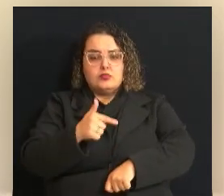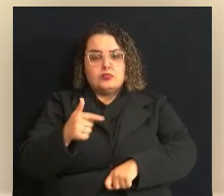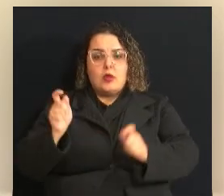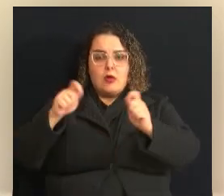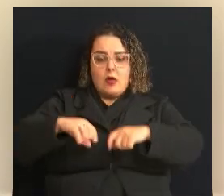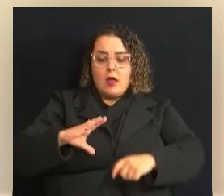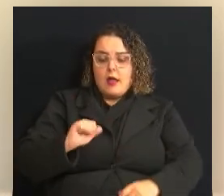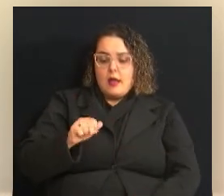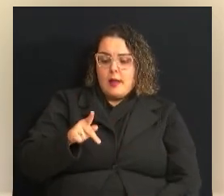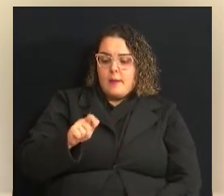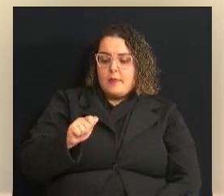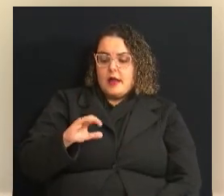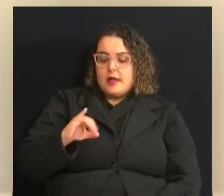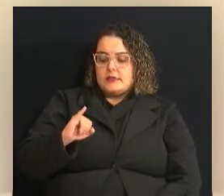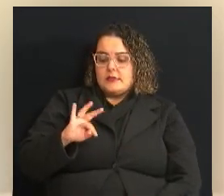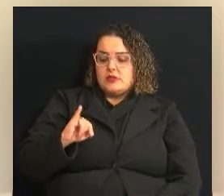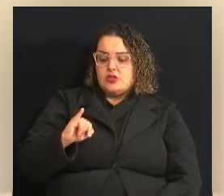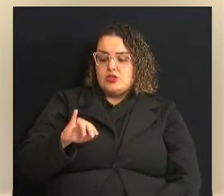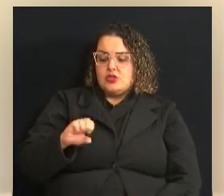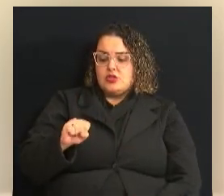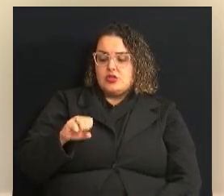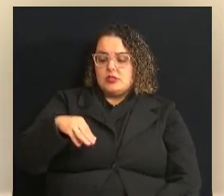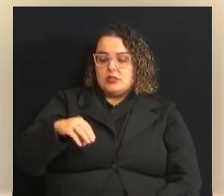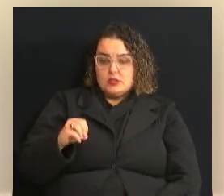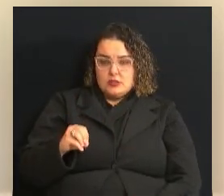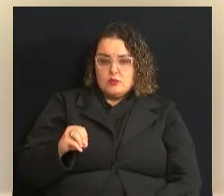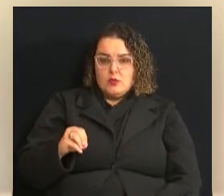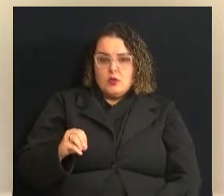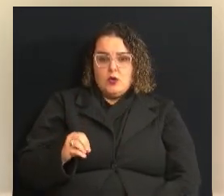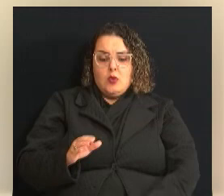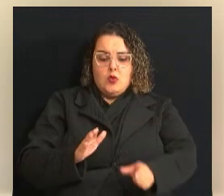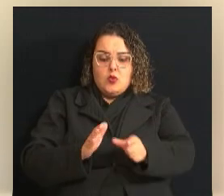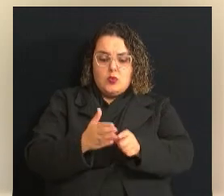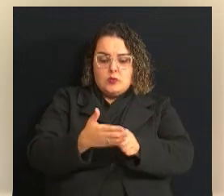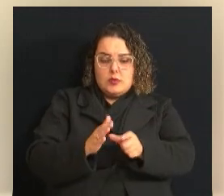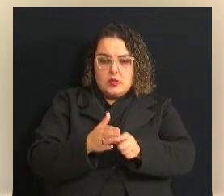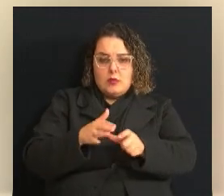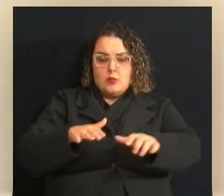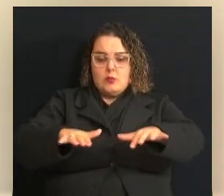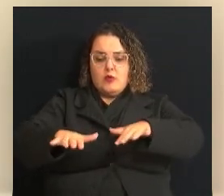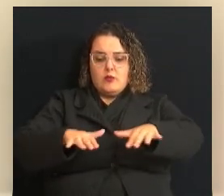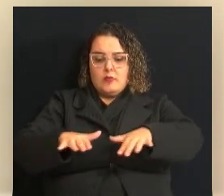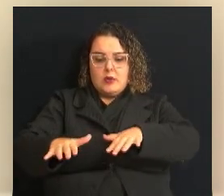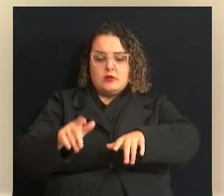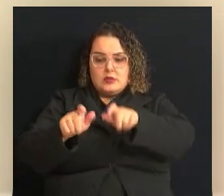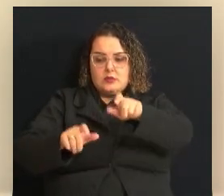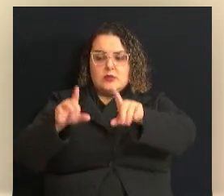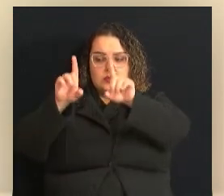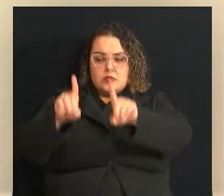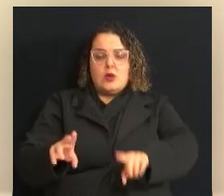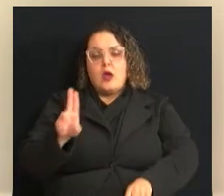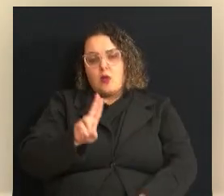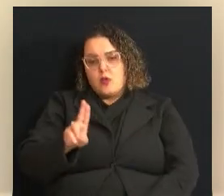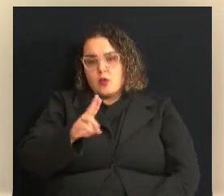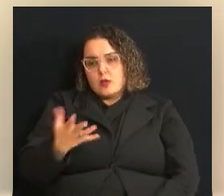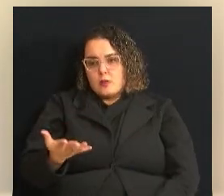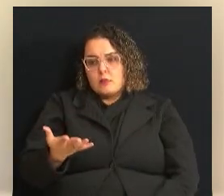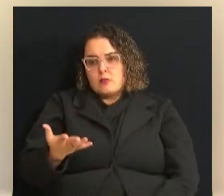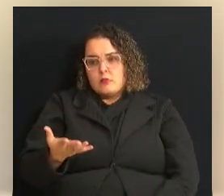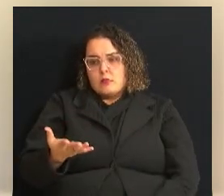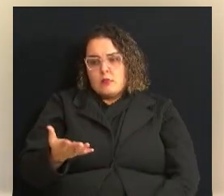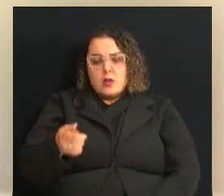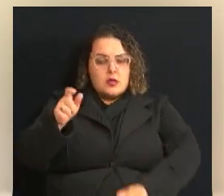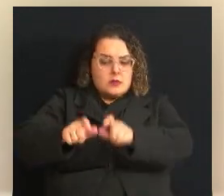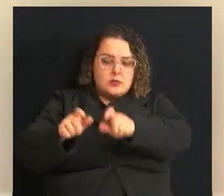deficiência usa, do capacitismo, que é uma consideração de que as pessoas com deficiência seriam menos